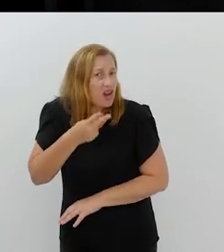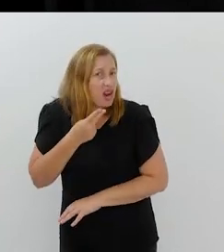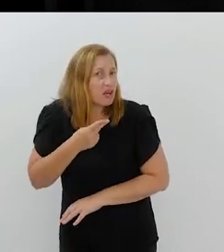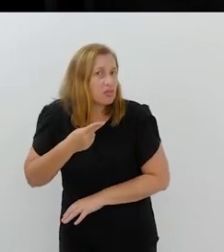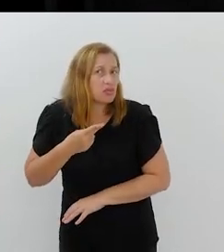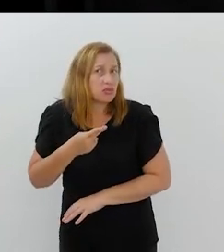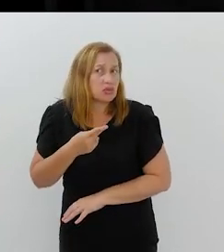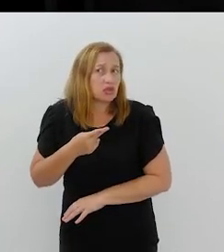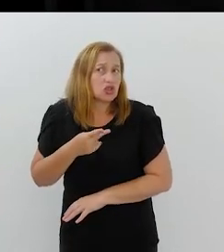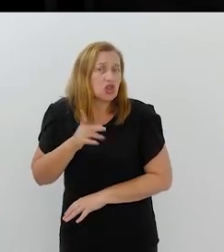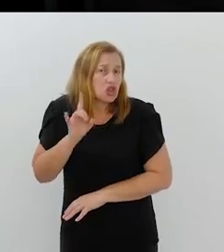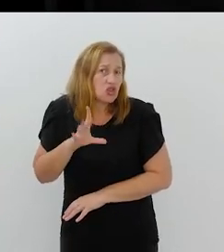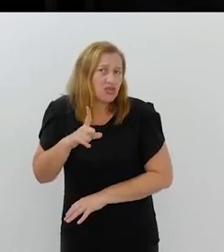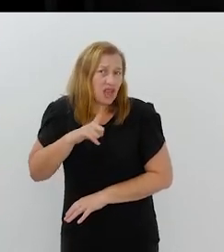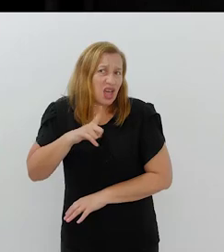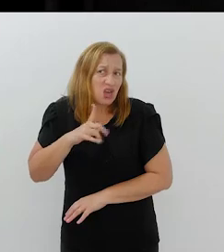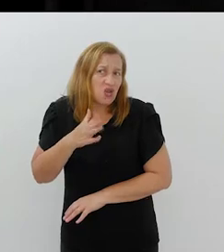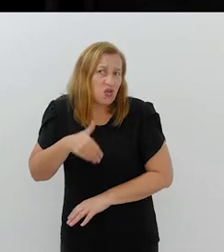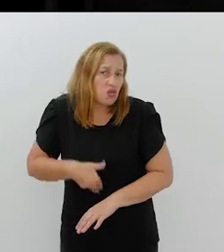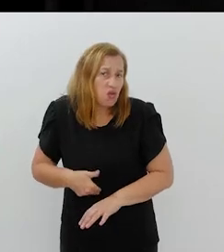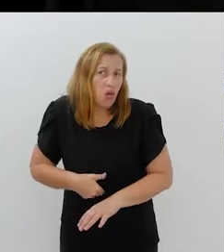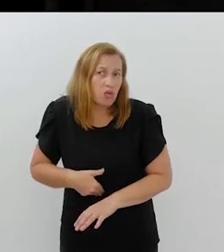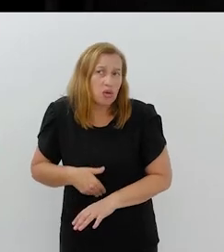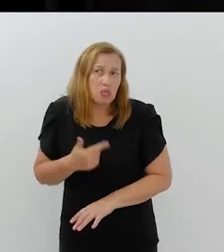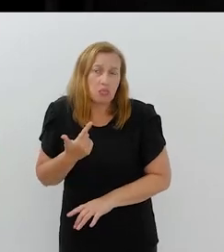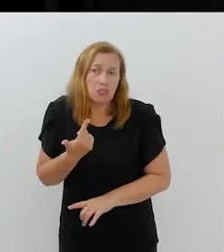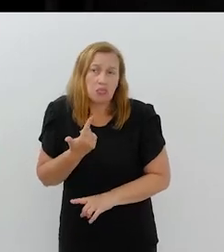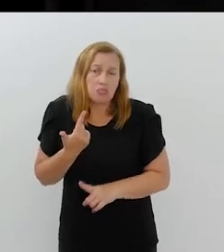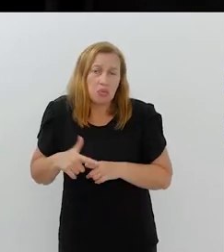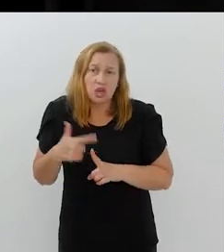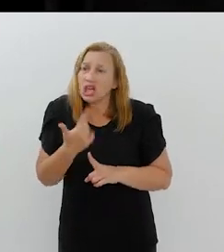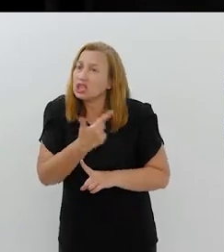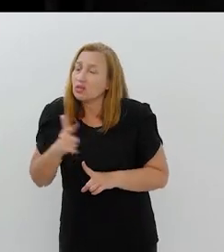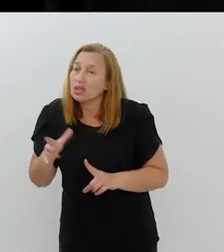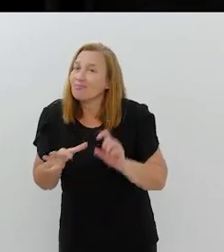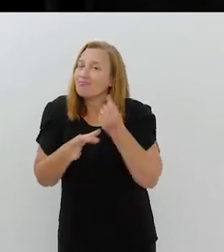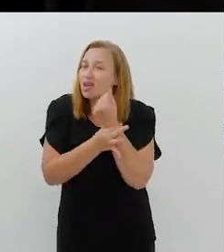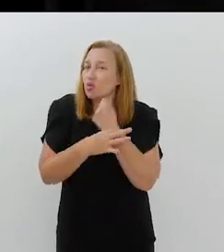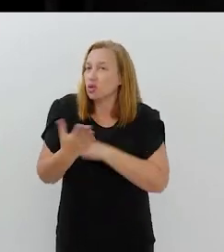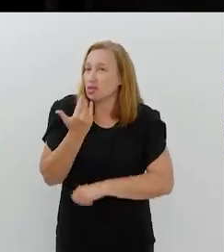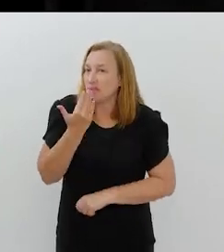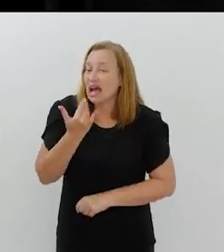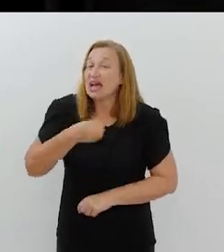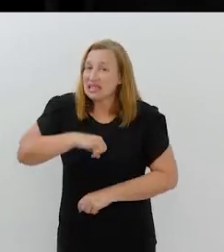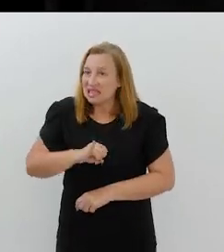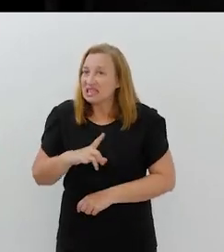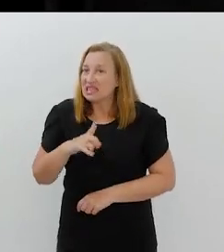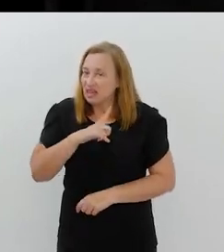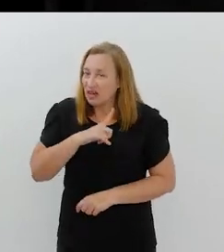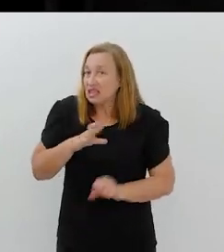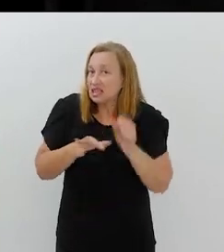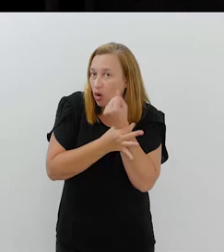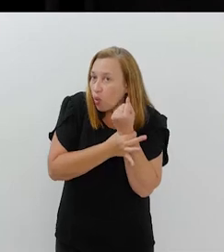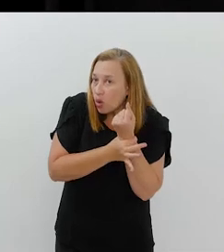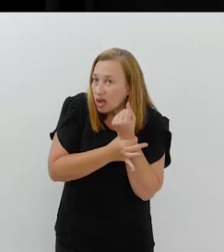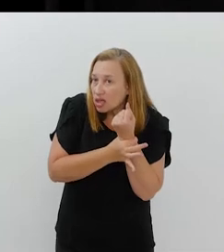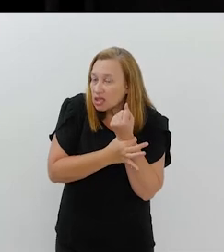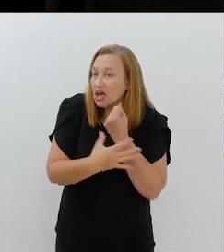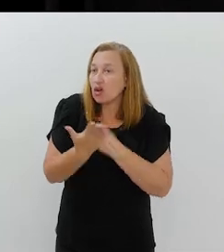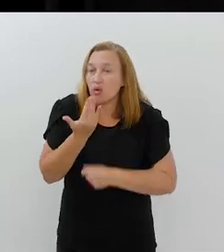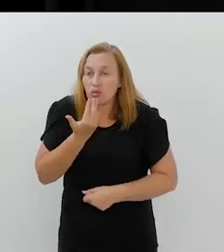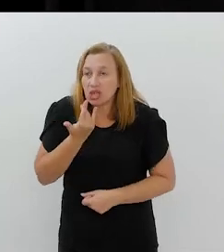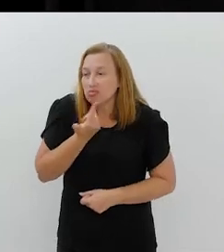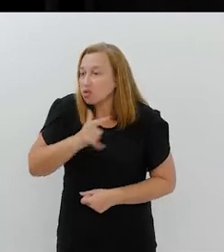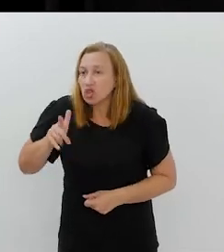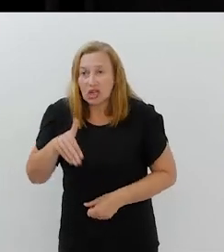da fome, que a gente fala muito, mas só existe a fome porque a gente não tem uma segurança alimentar. Sim. Porque, se nós tivéssemos, não existiria